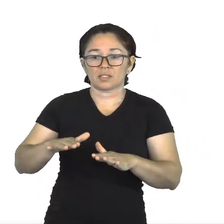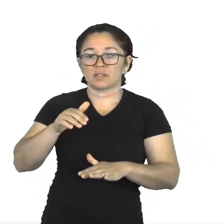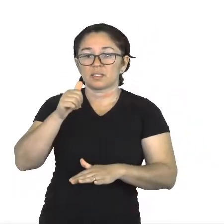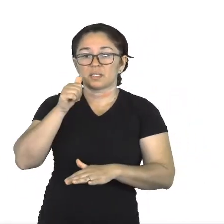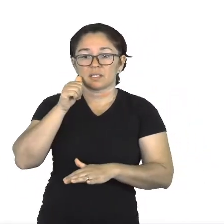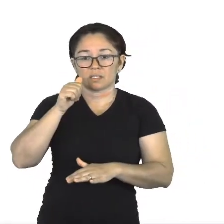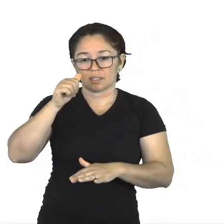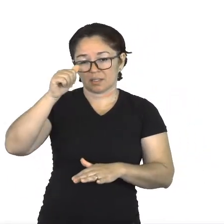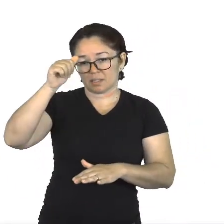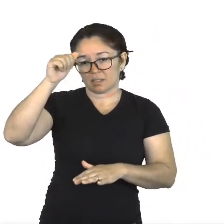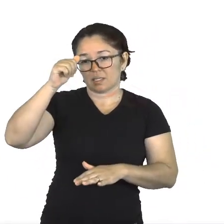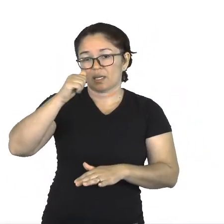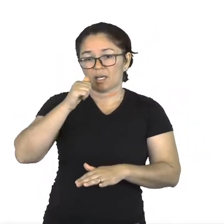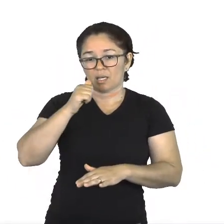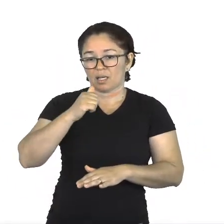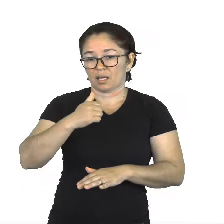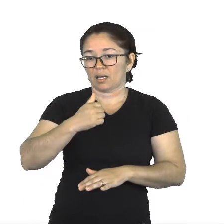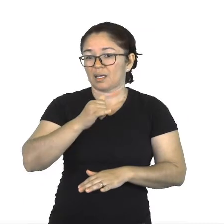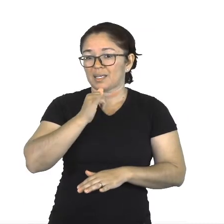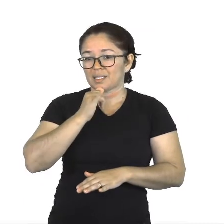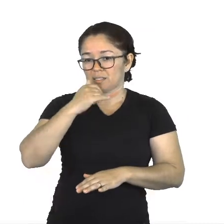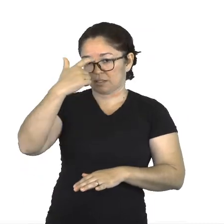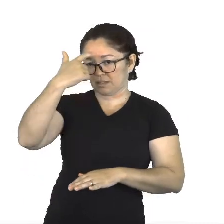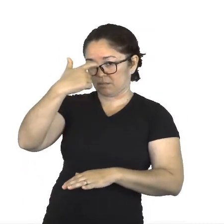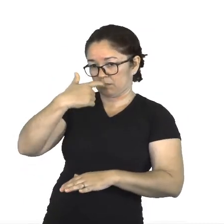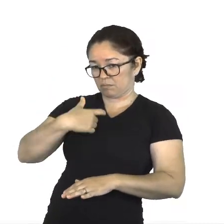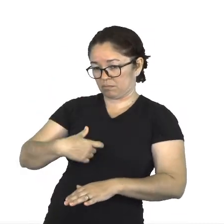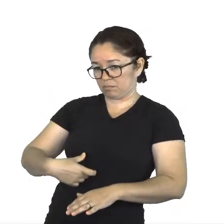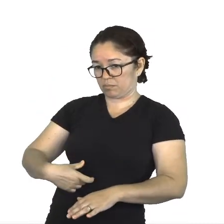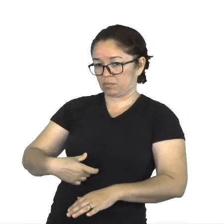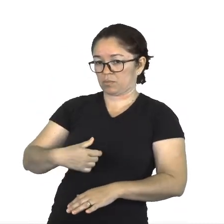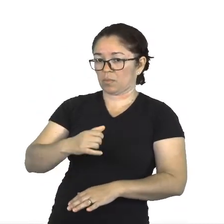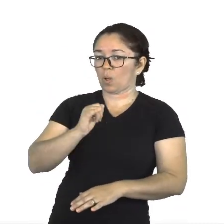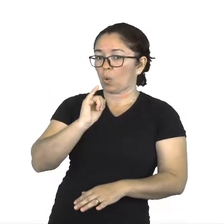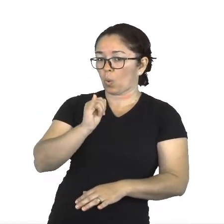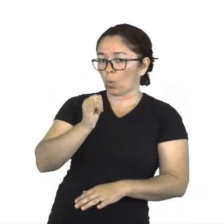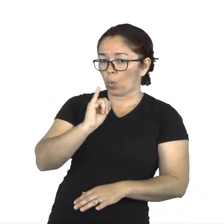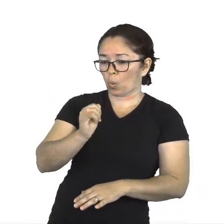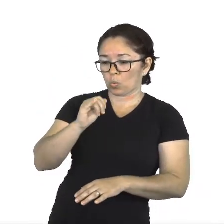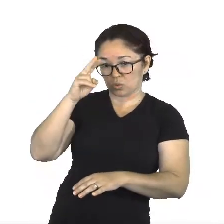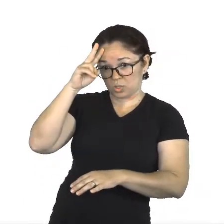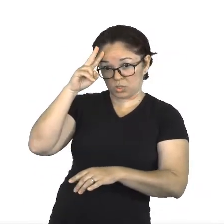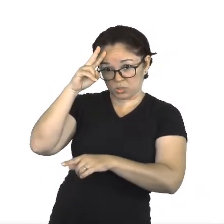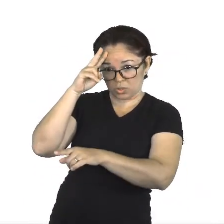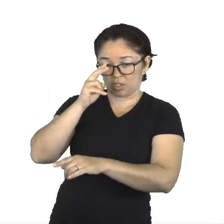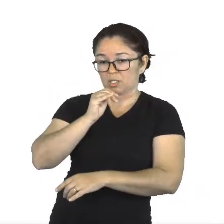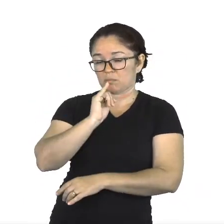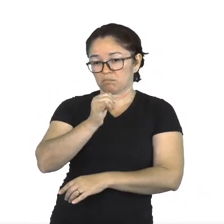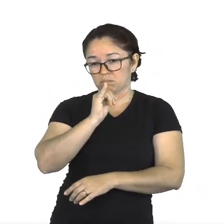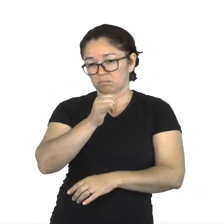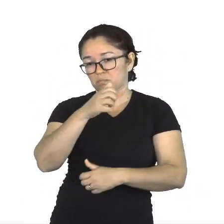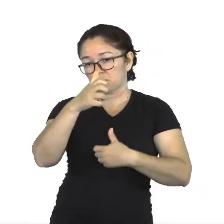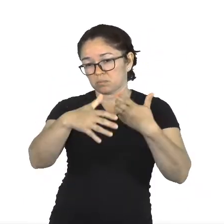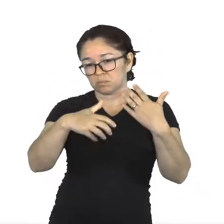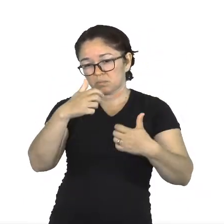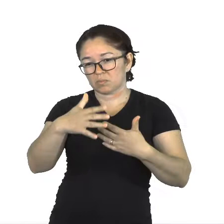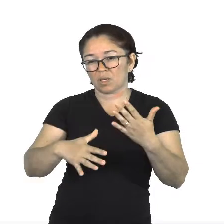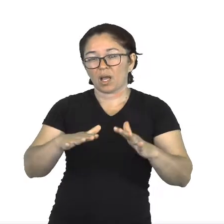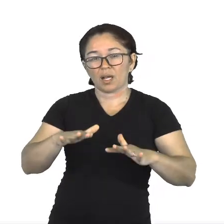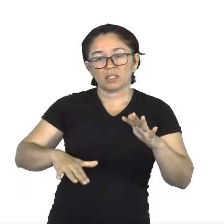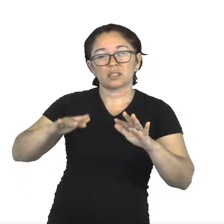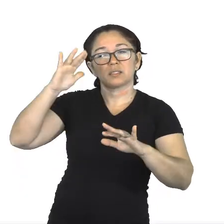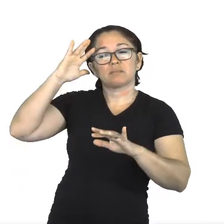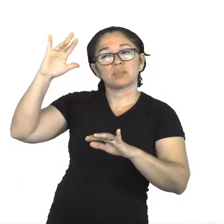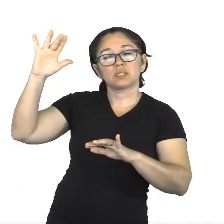história, sendo às vezes pensamentos, sendo às vezes uma impressão do momento. Há